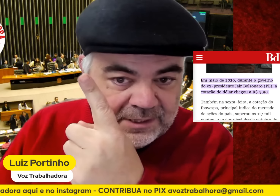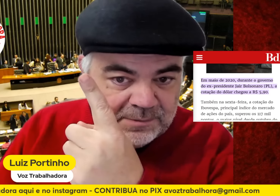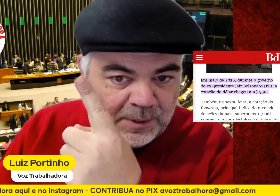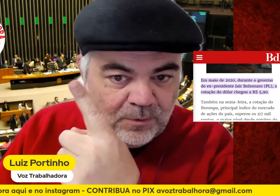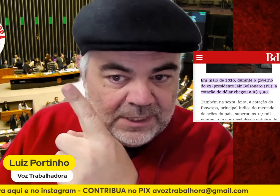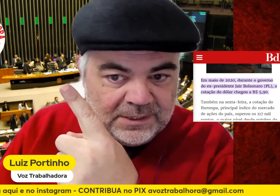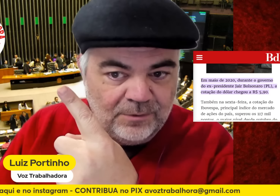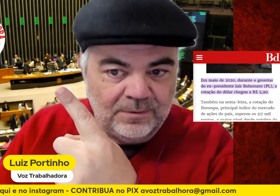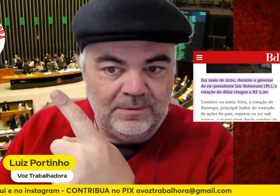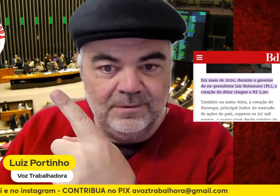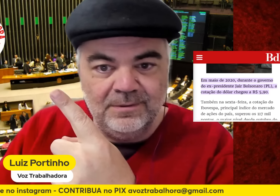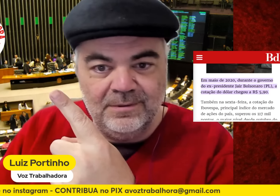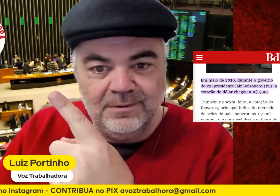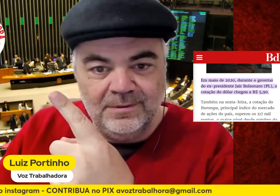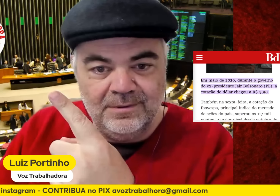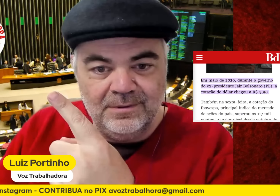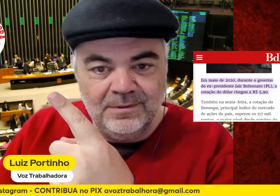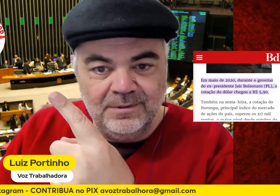com toda essa especulação.